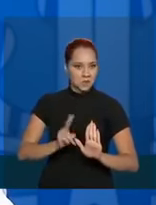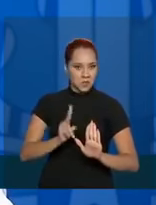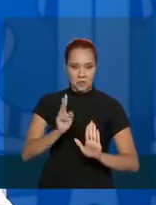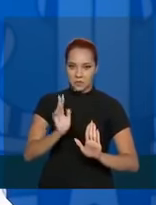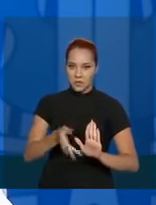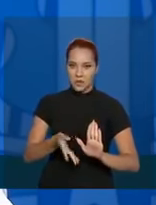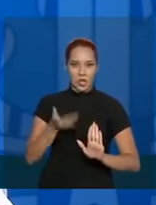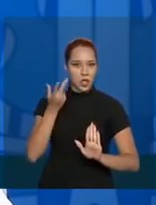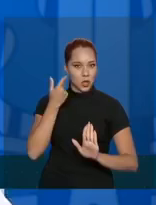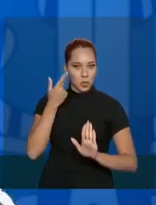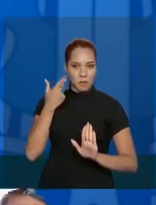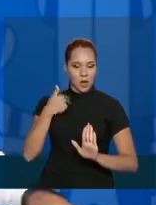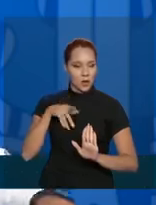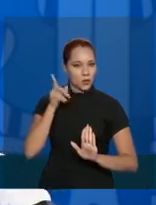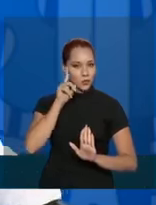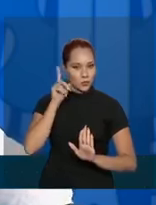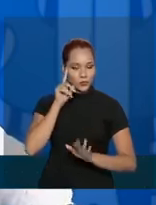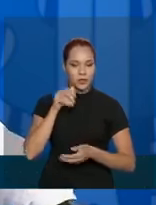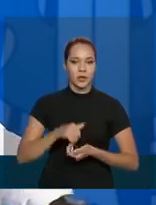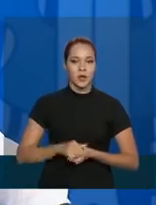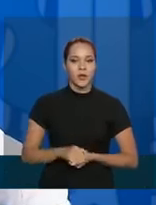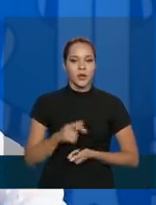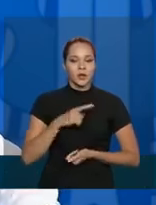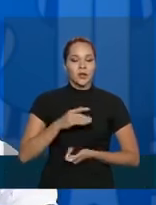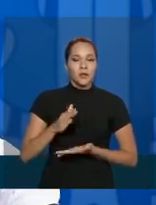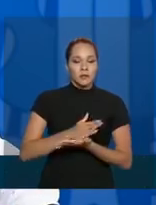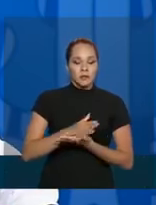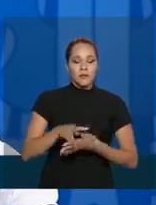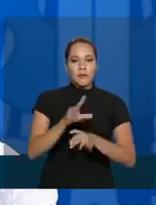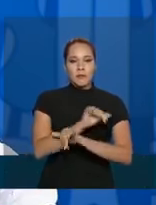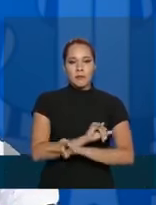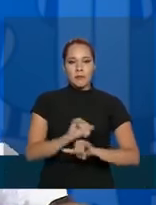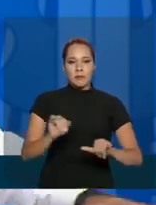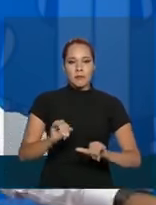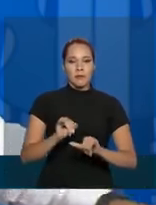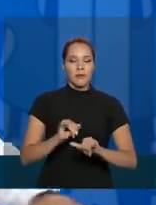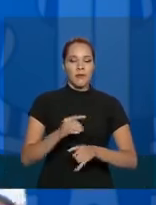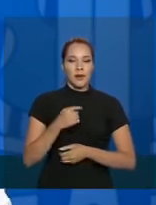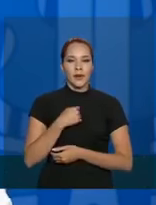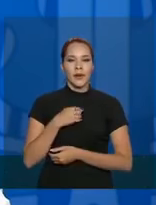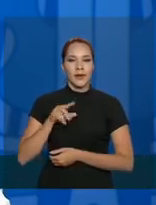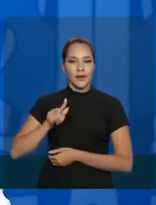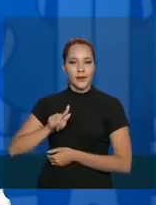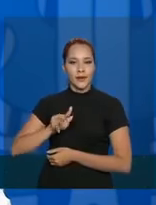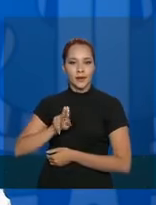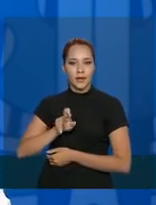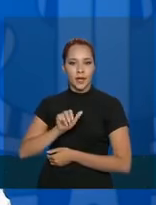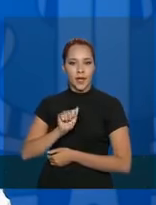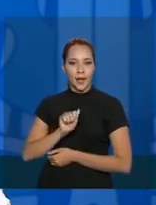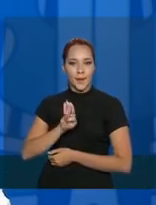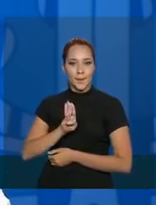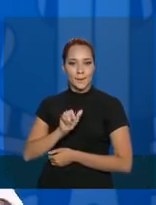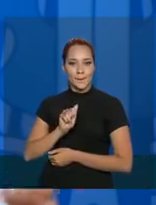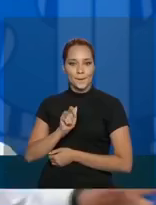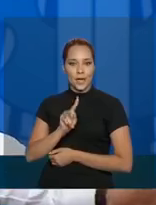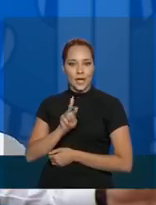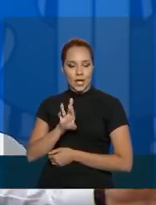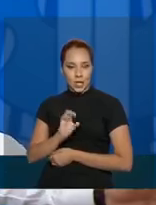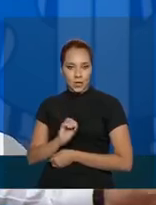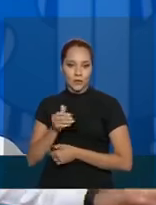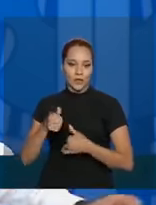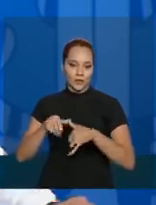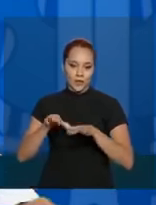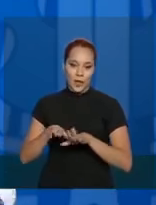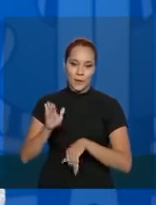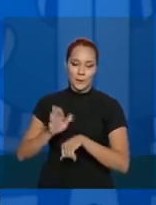tradicional, nós temos alguns anúncios, que o Gabardo vai ficar hoje para